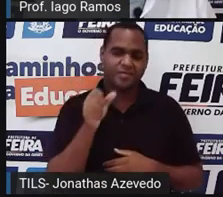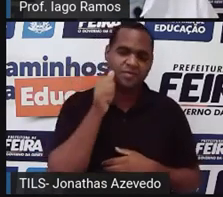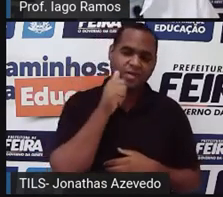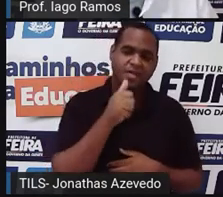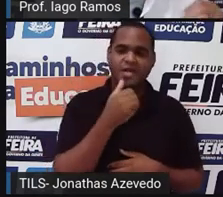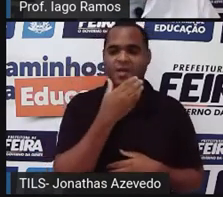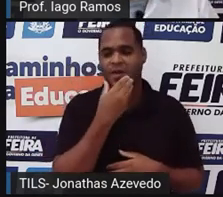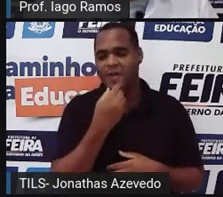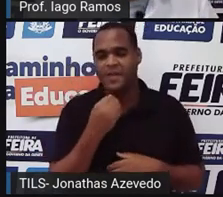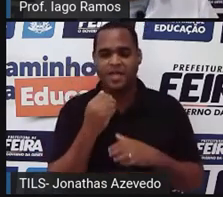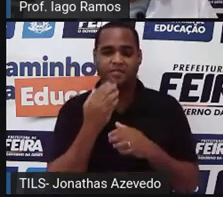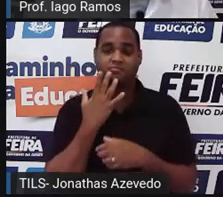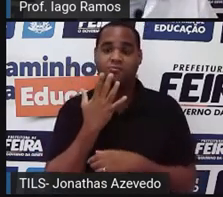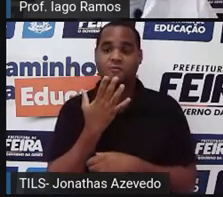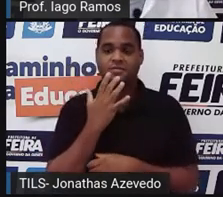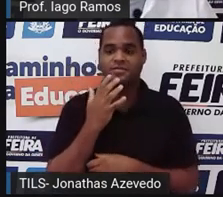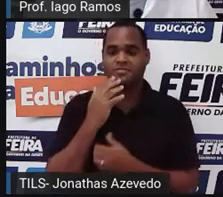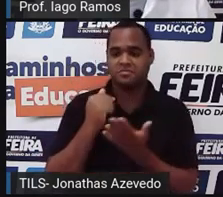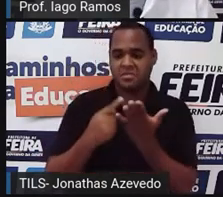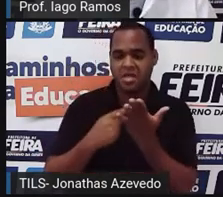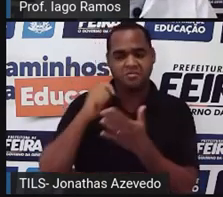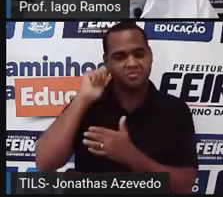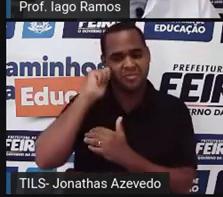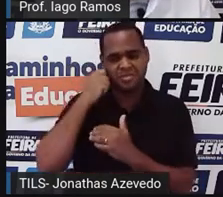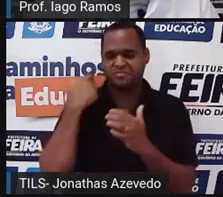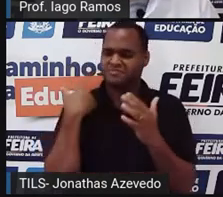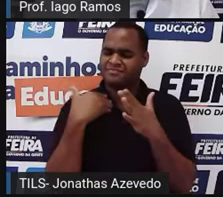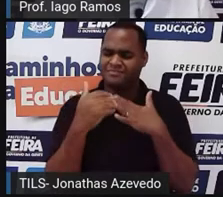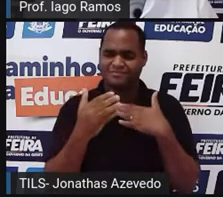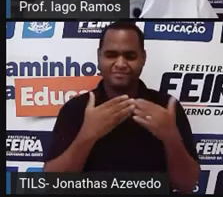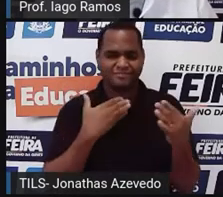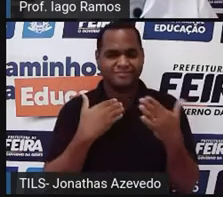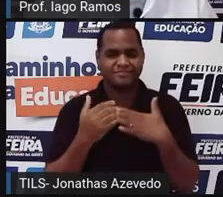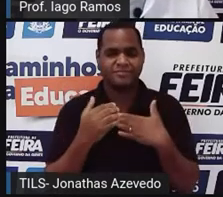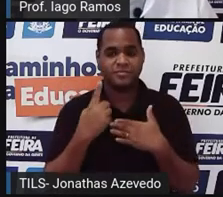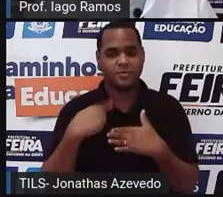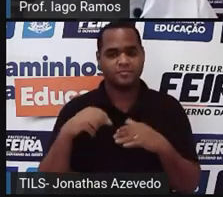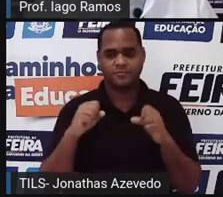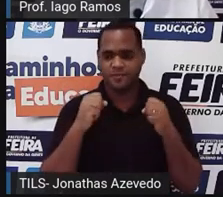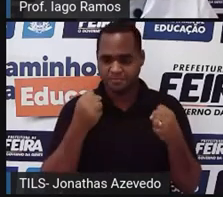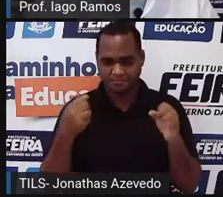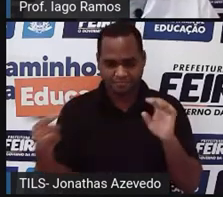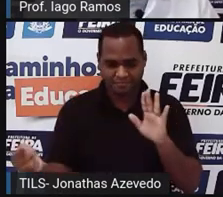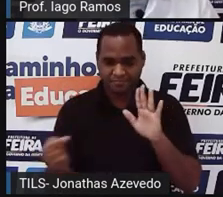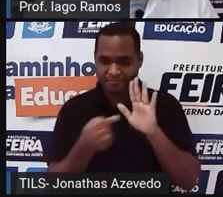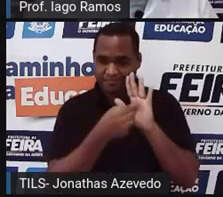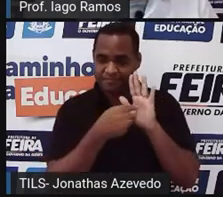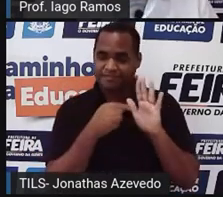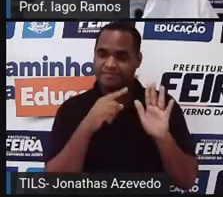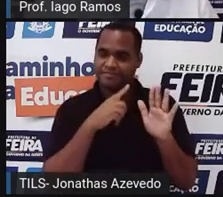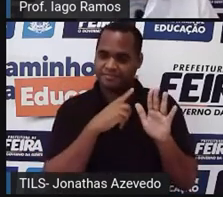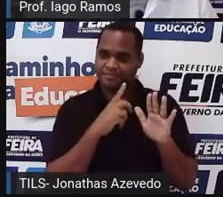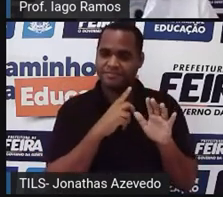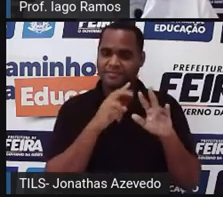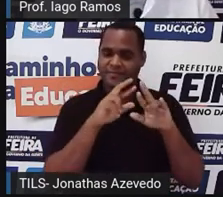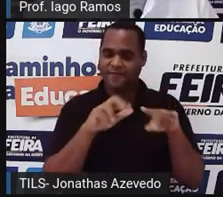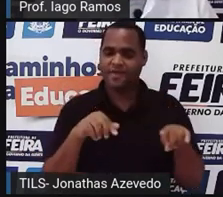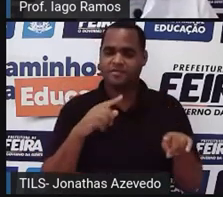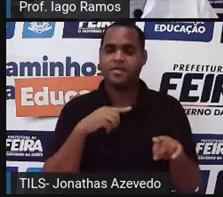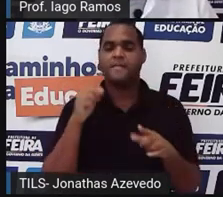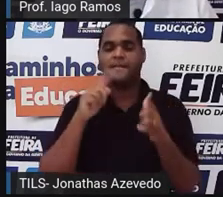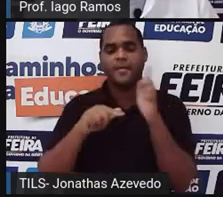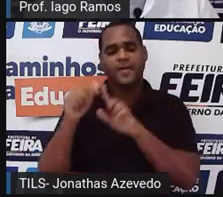cor, a raça, certo? Os nossos objetivos, só quem